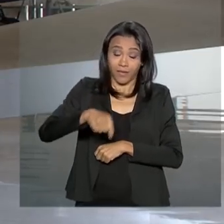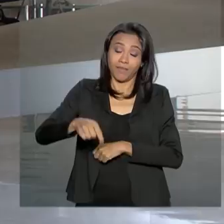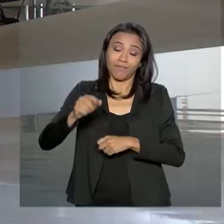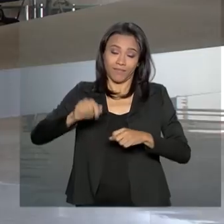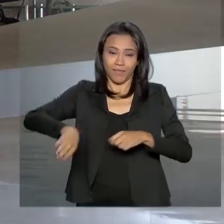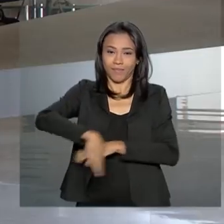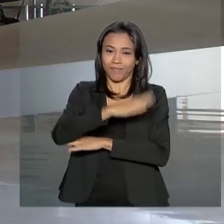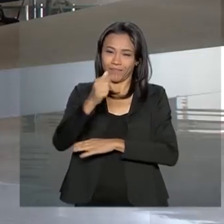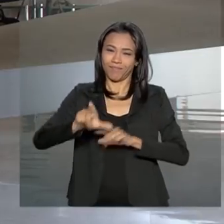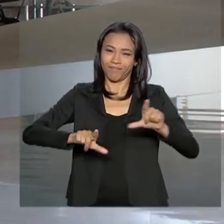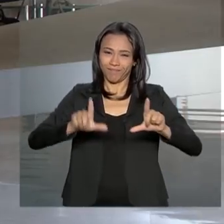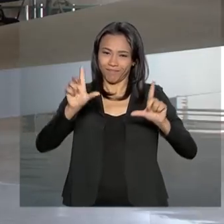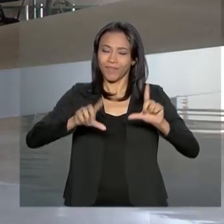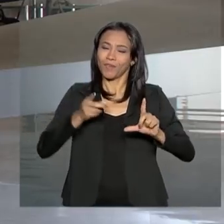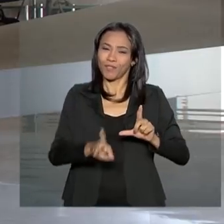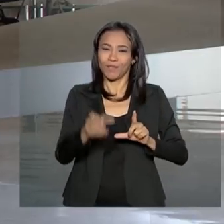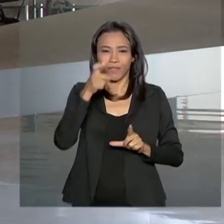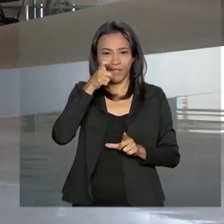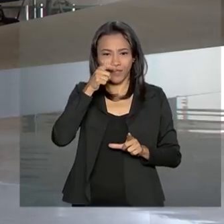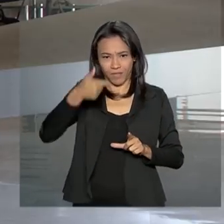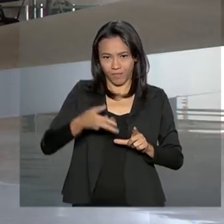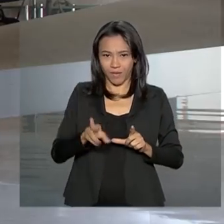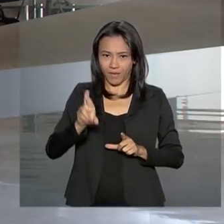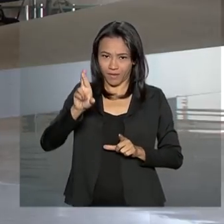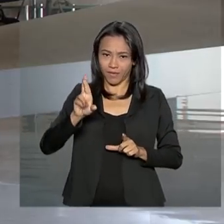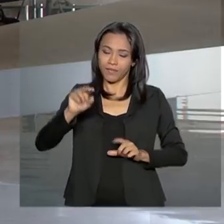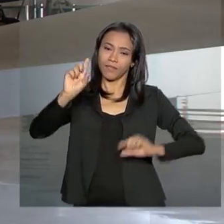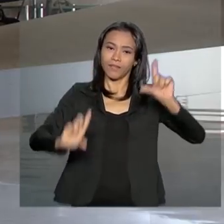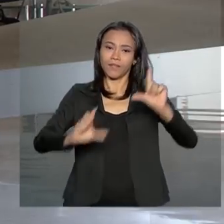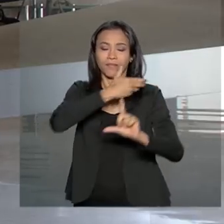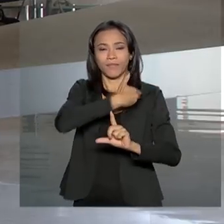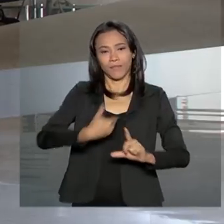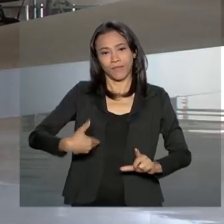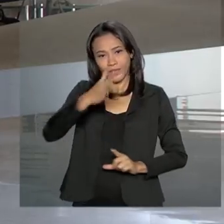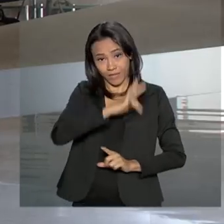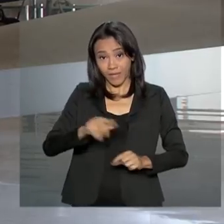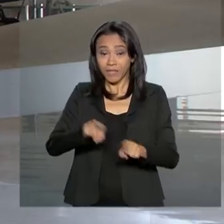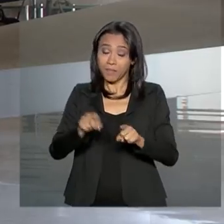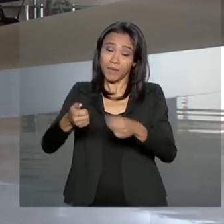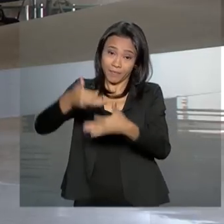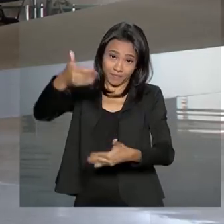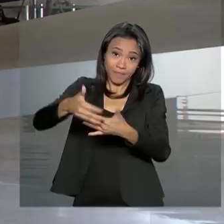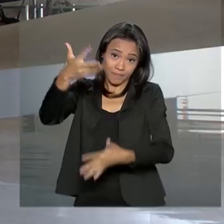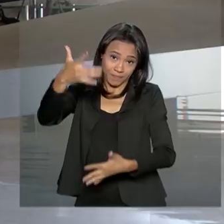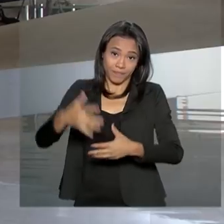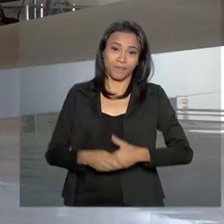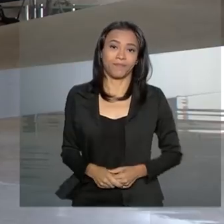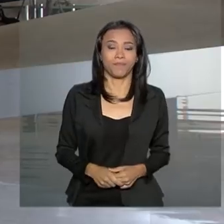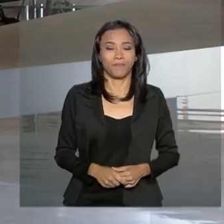programação. Não saia daí. Continue com a gente aqui na TVNBR e nas nossas redes sociais.